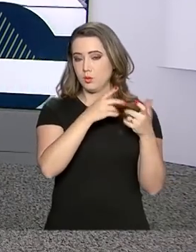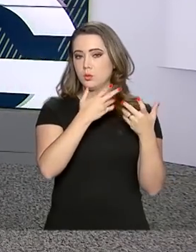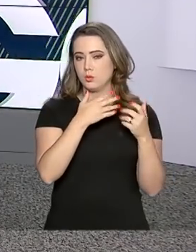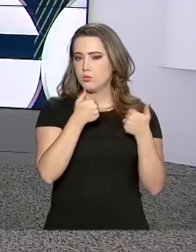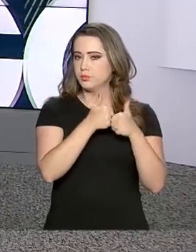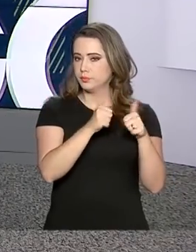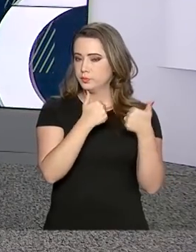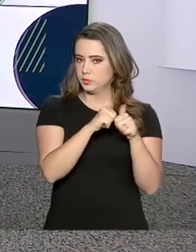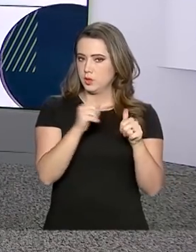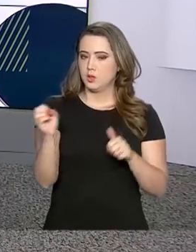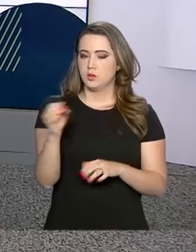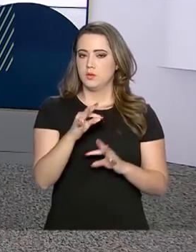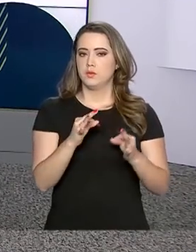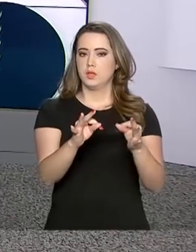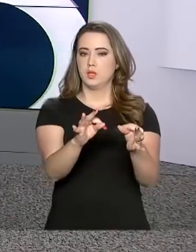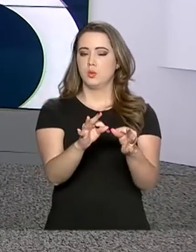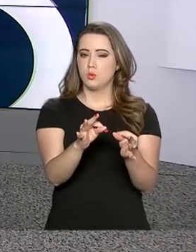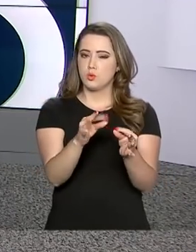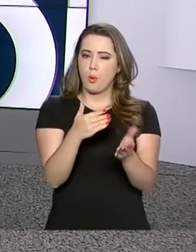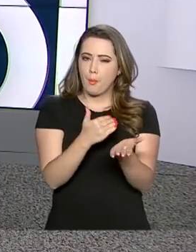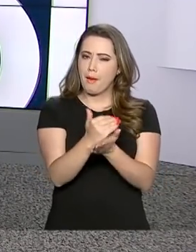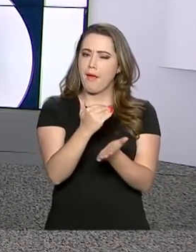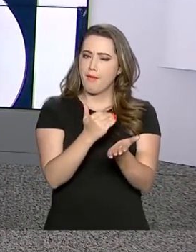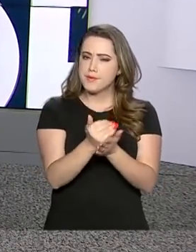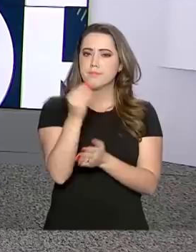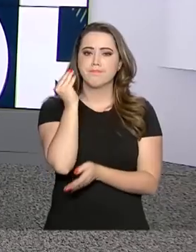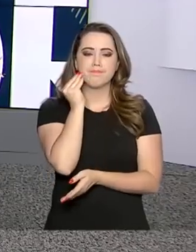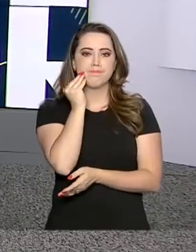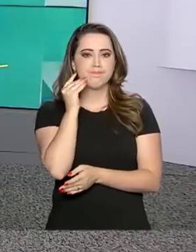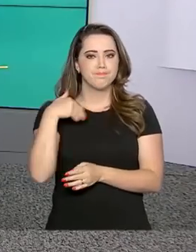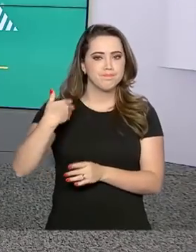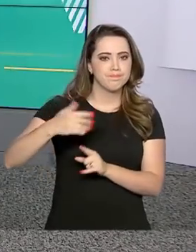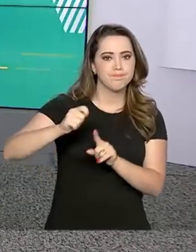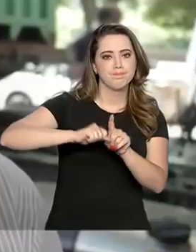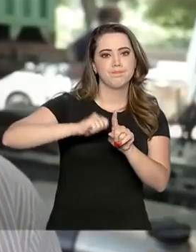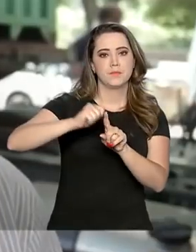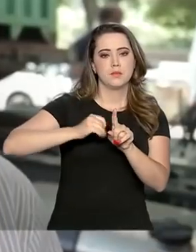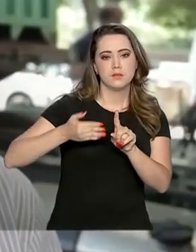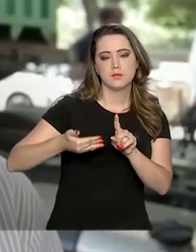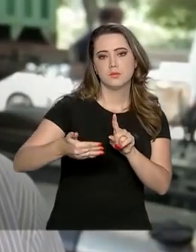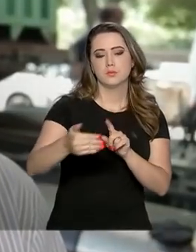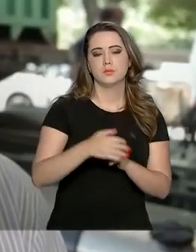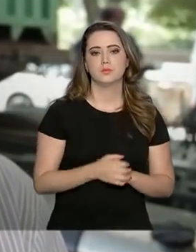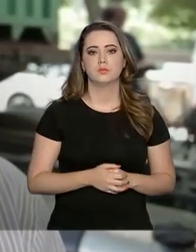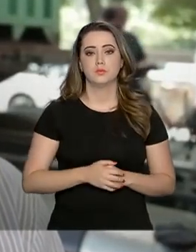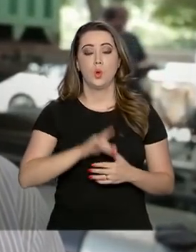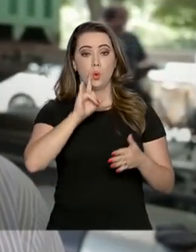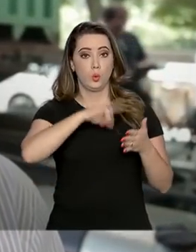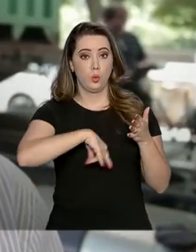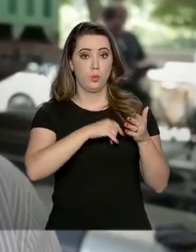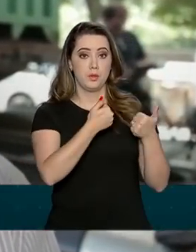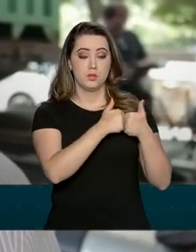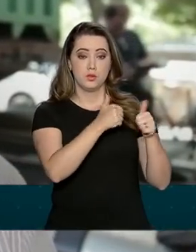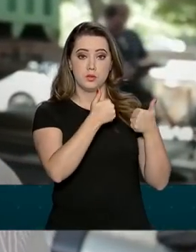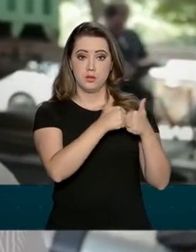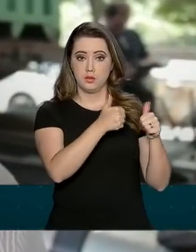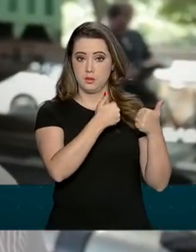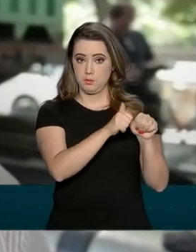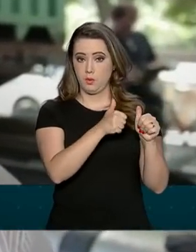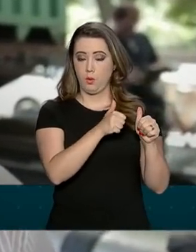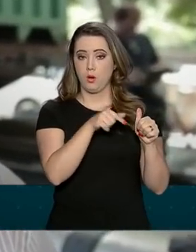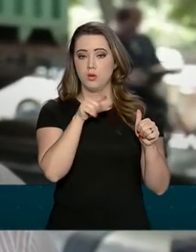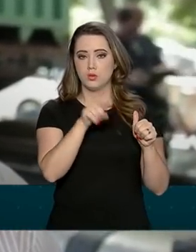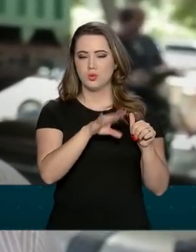tecnologia será implantada em fase de testes pelos próximos meses. O documento de transporte eletrônico vai